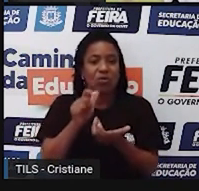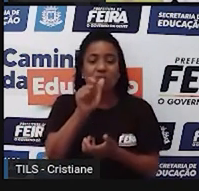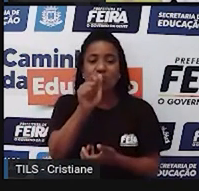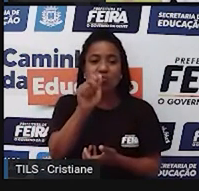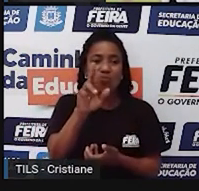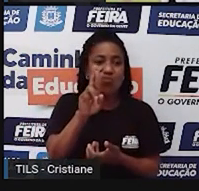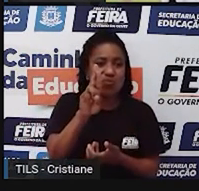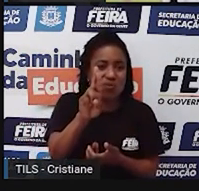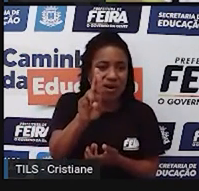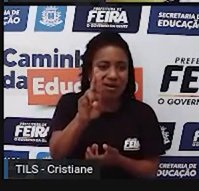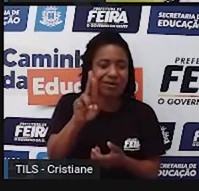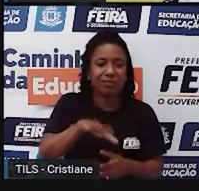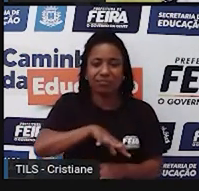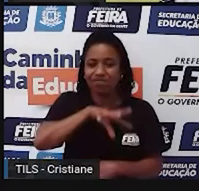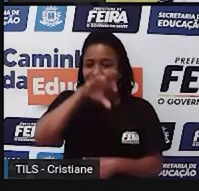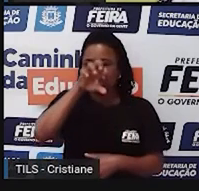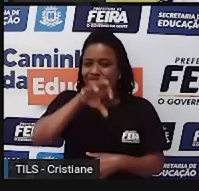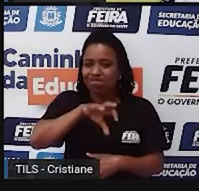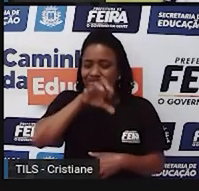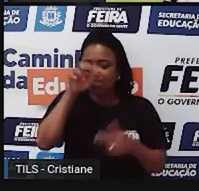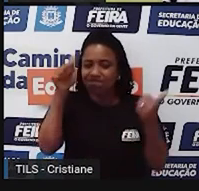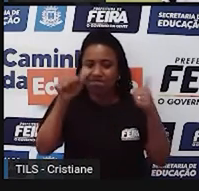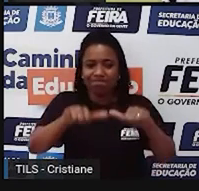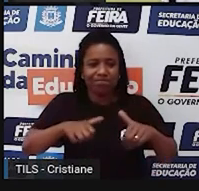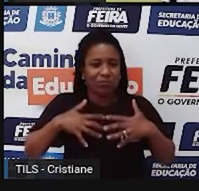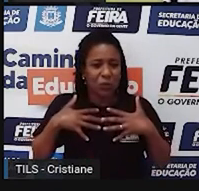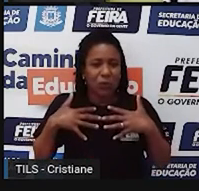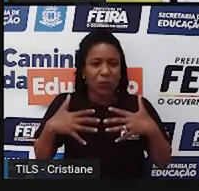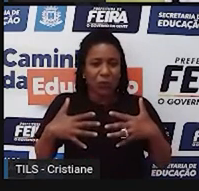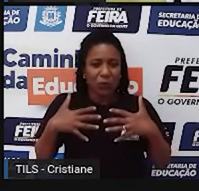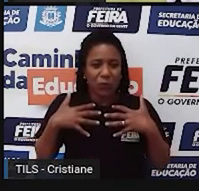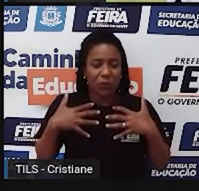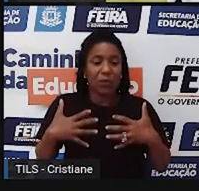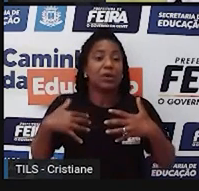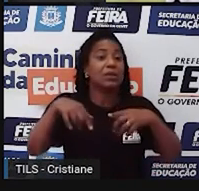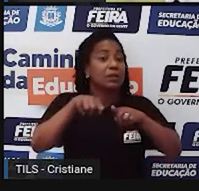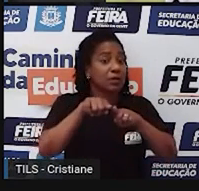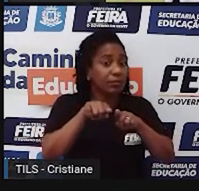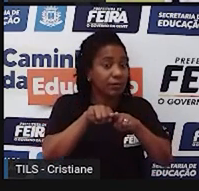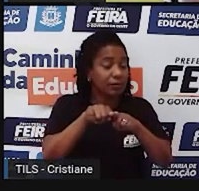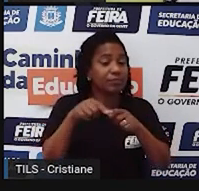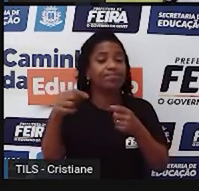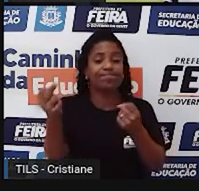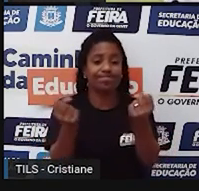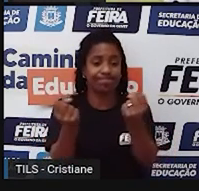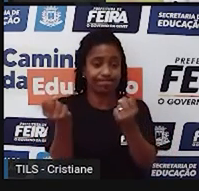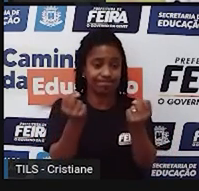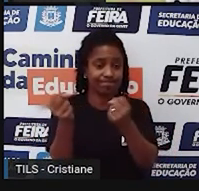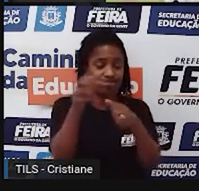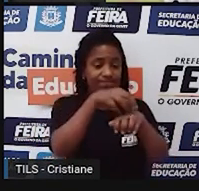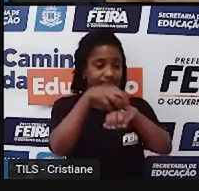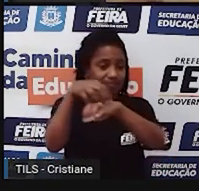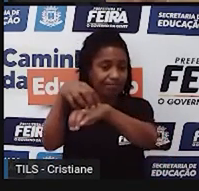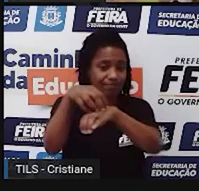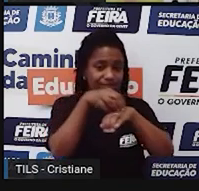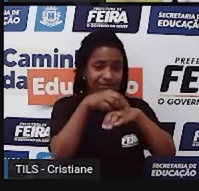gente respira no planeta, com a questão, né, dos transportes que também evoluíram, então tudo isso